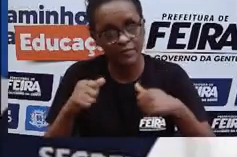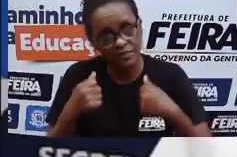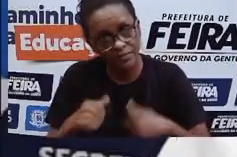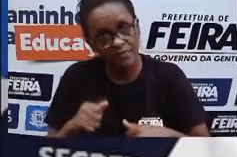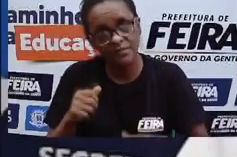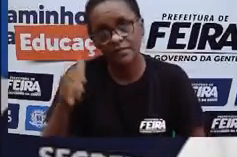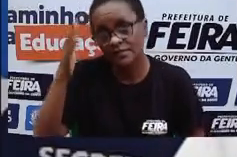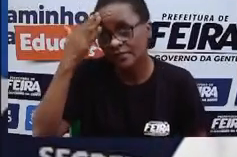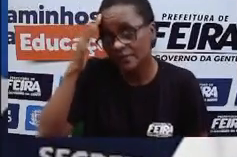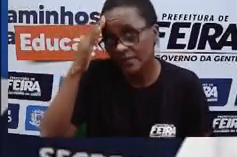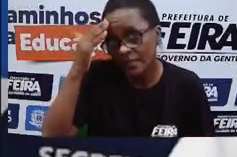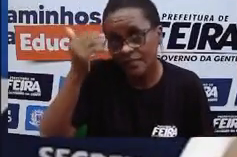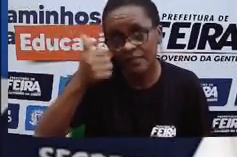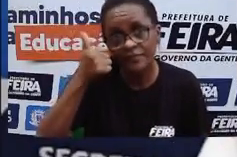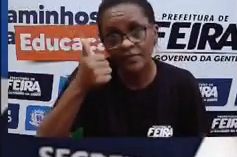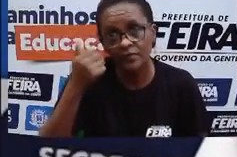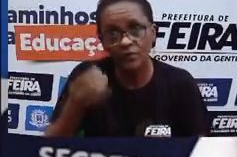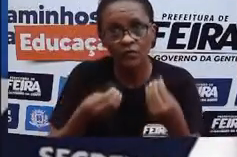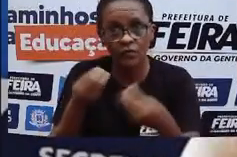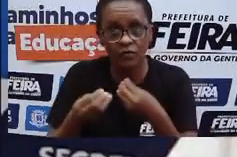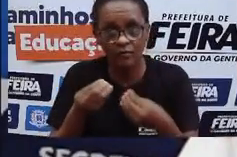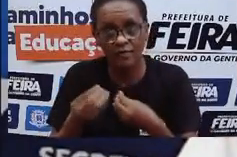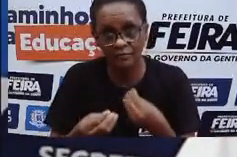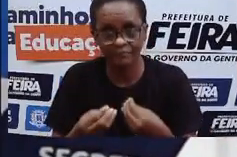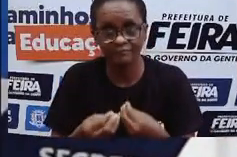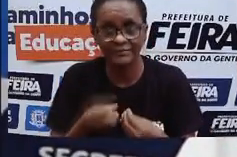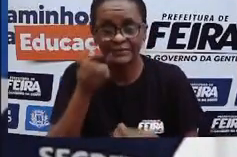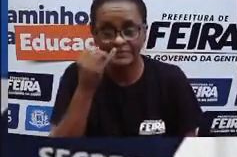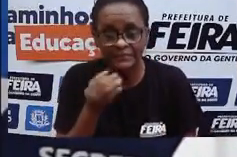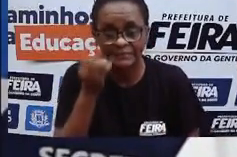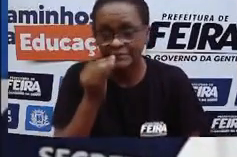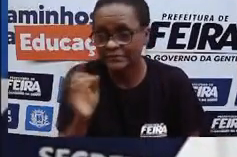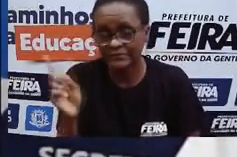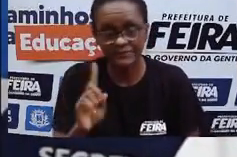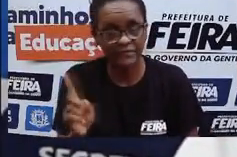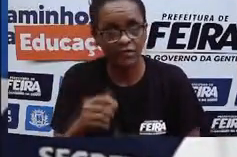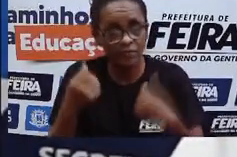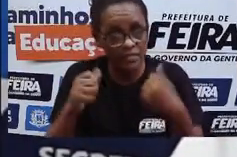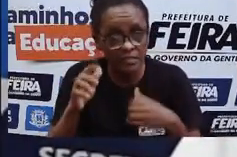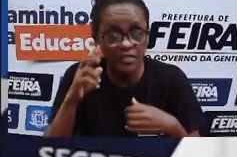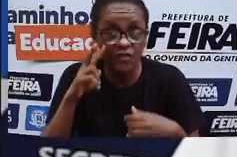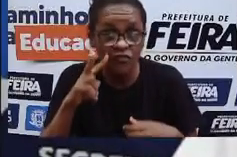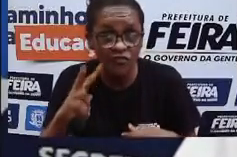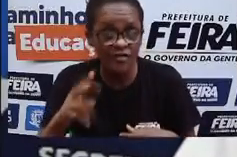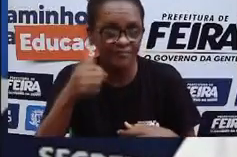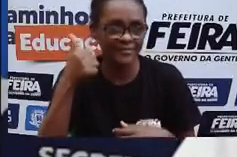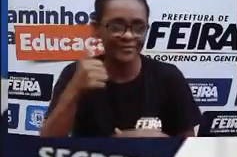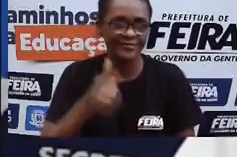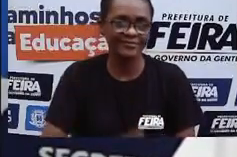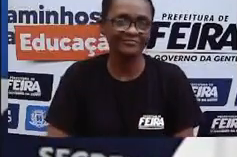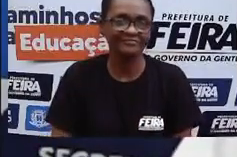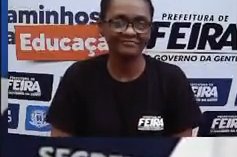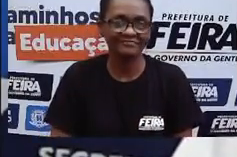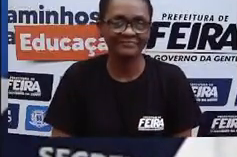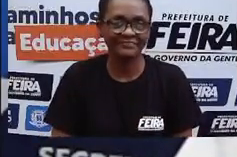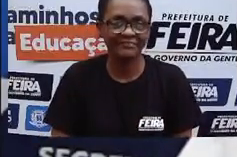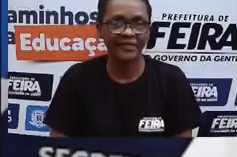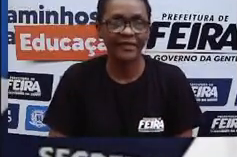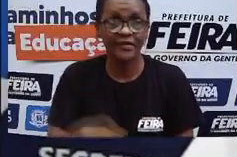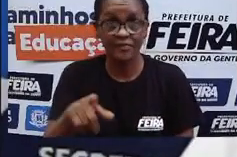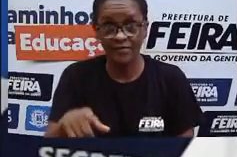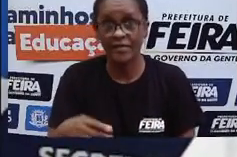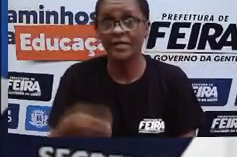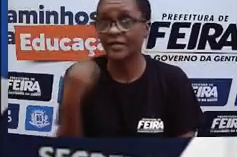compreender, para a gente não ficar aqui só tererê, tererê, tererê, né? Só falando, mas que vocês possam experimentar,